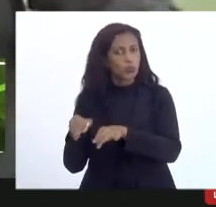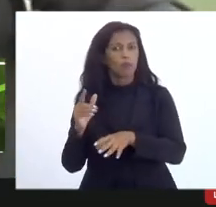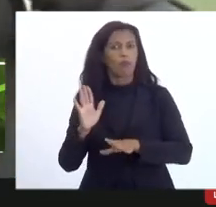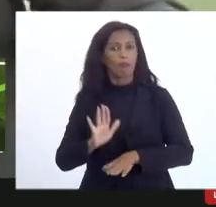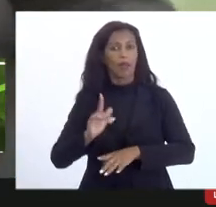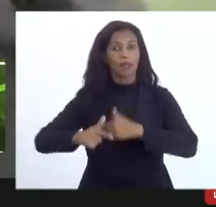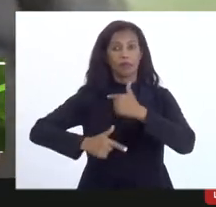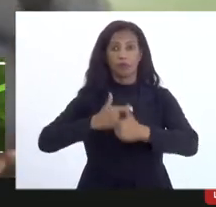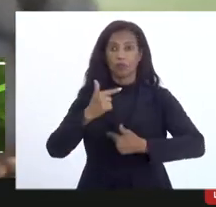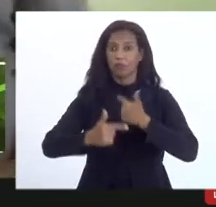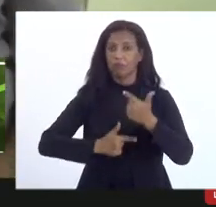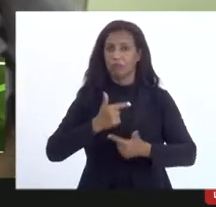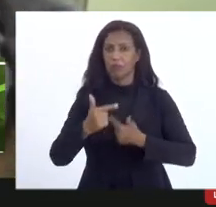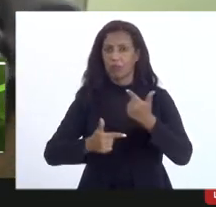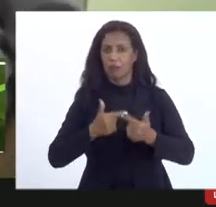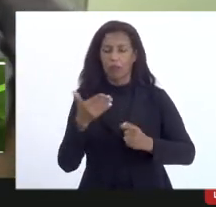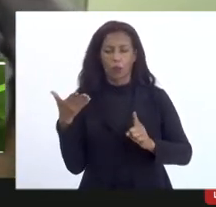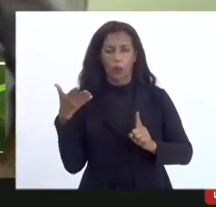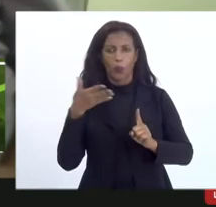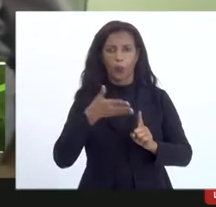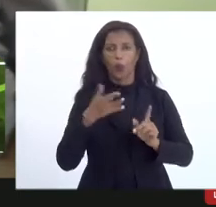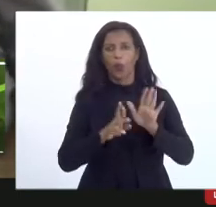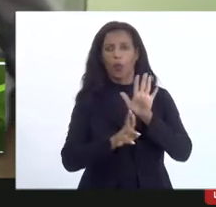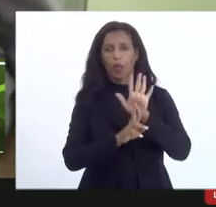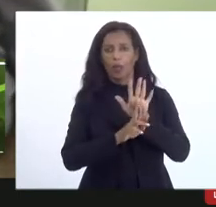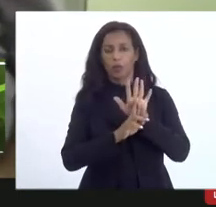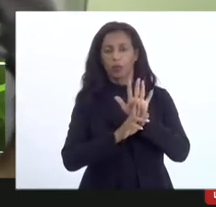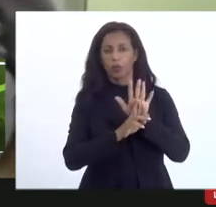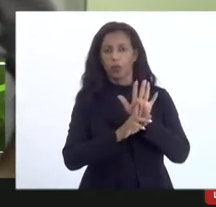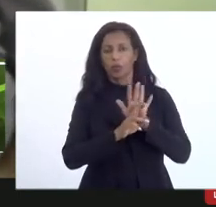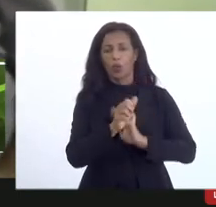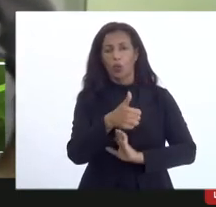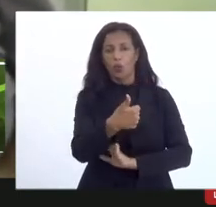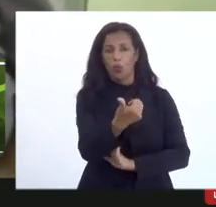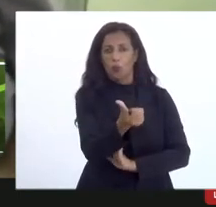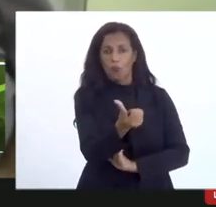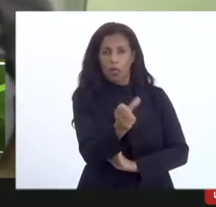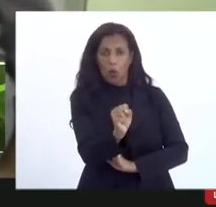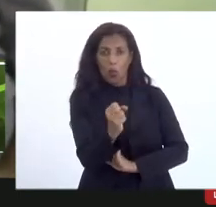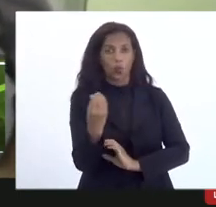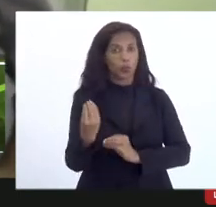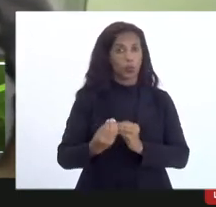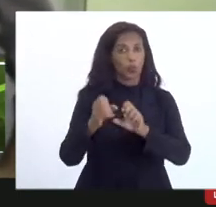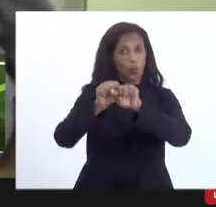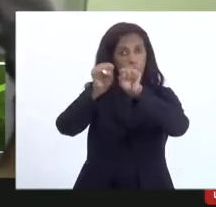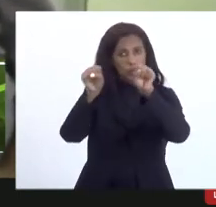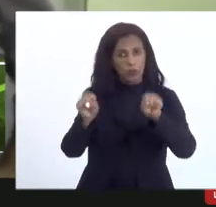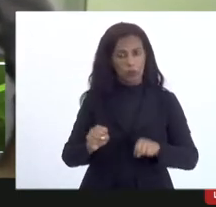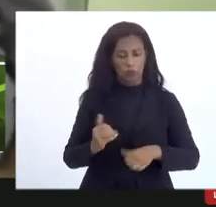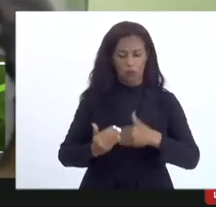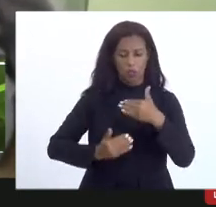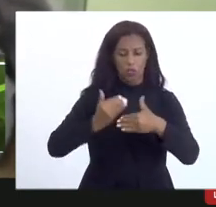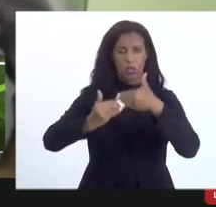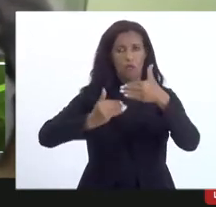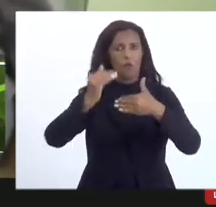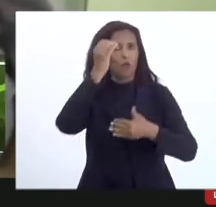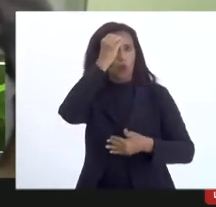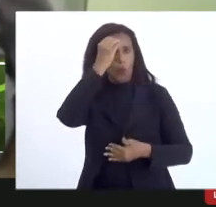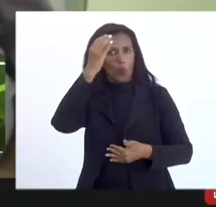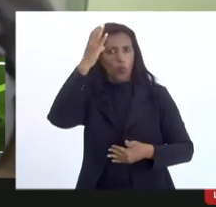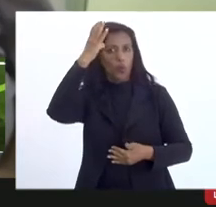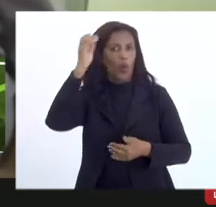trabalhando especialmente com a resolução 168 e com o sistema de desenvolvimento e para que a gente possa diminuir